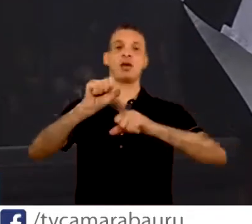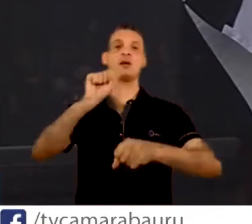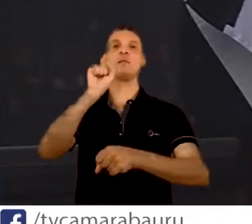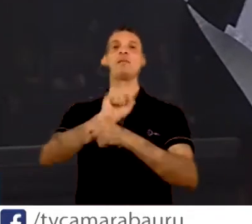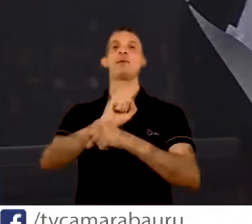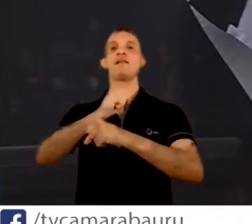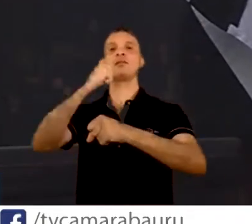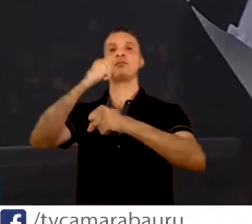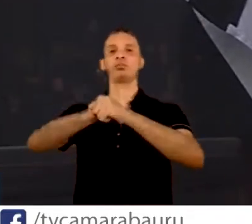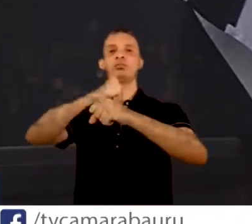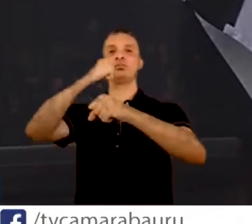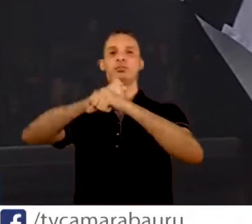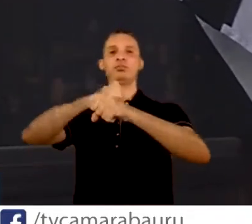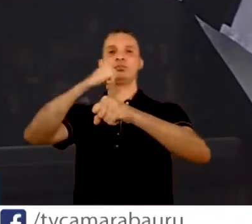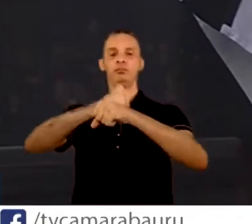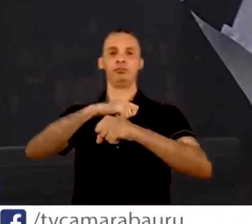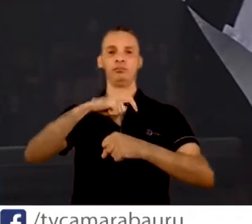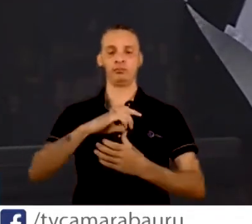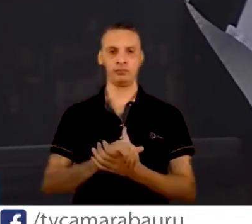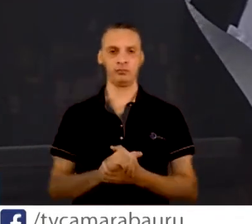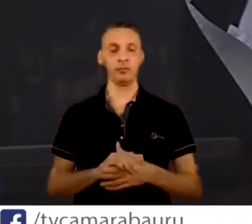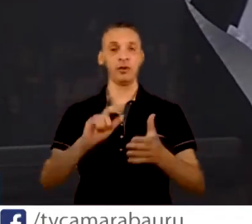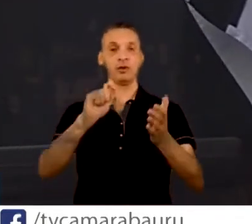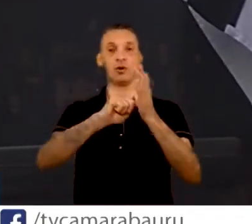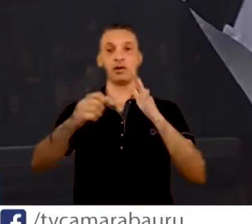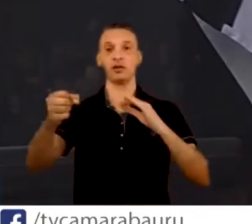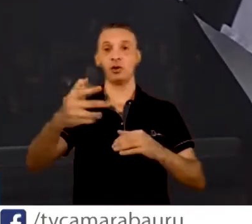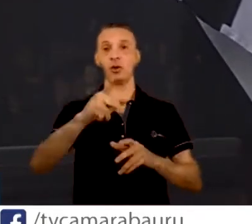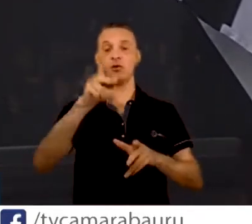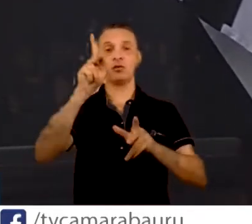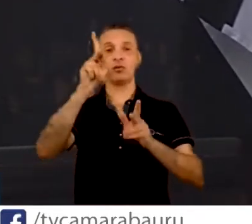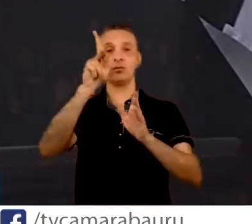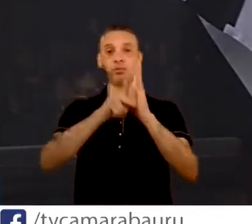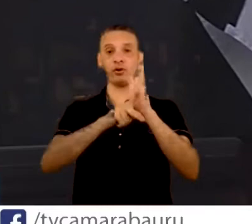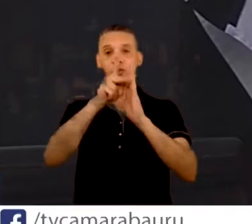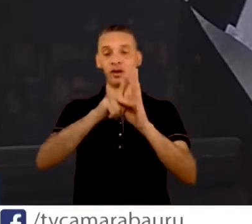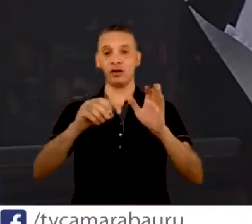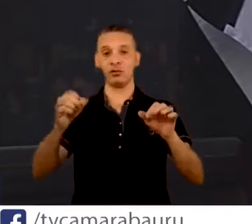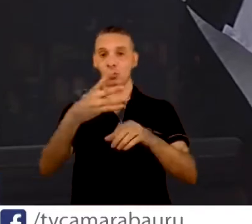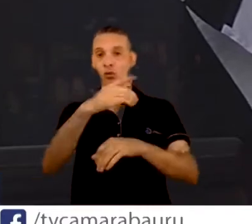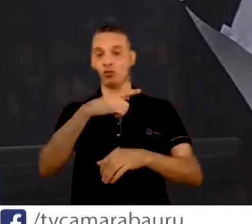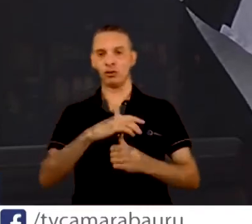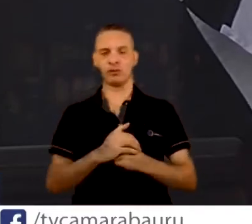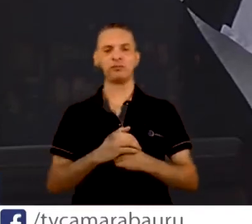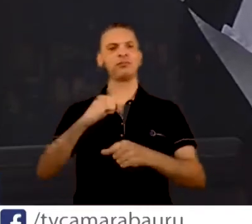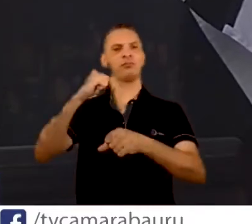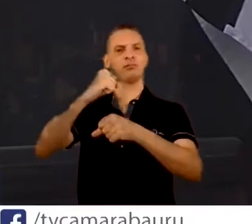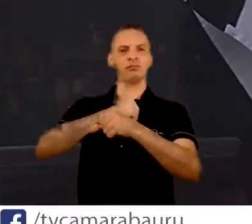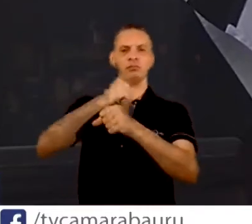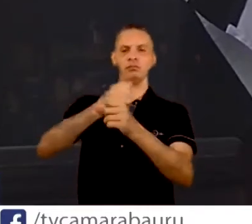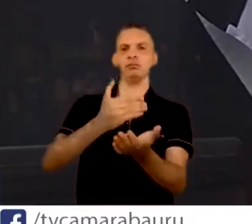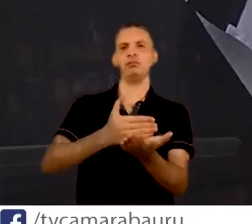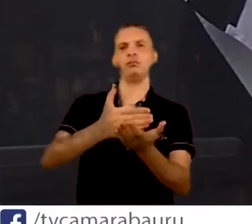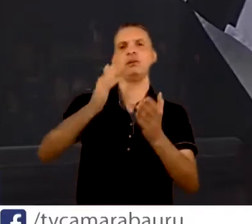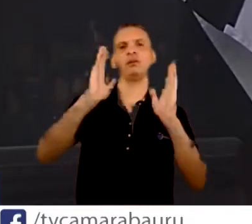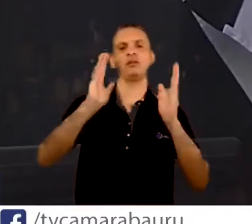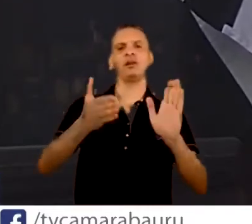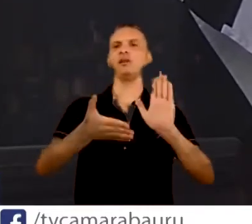e contratação de novos projetos. Tendo em vista que a obra já tinha sido iniciada, qual era a proposta?